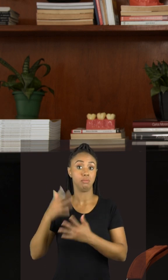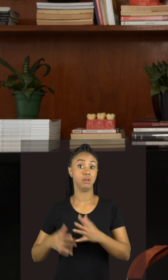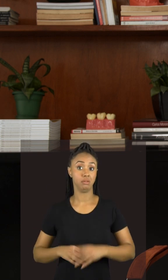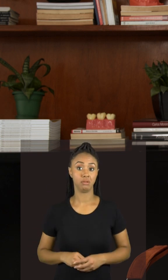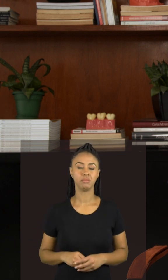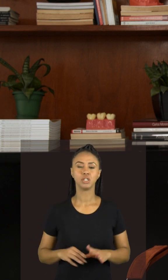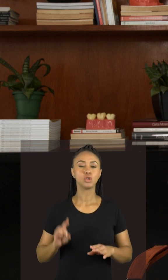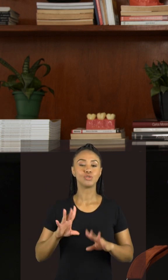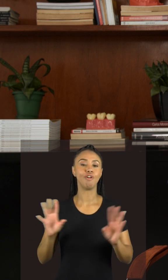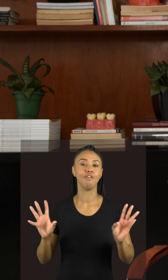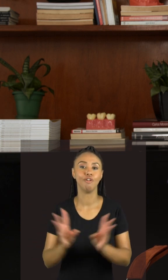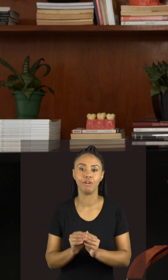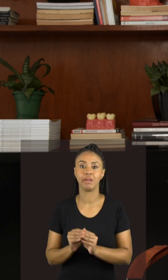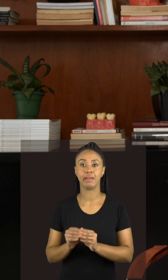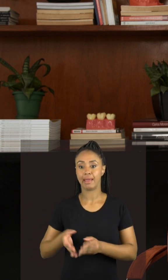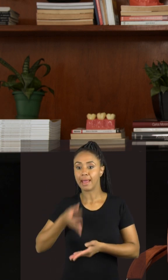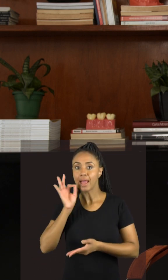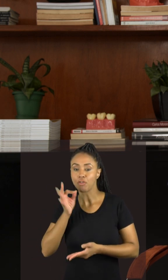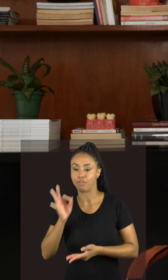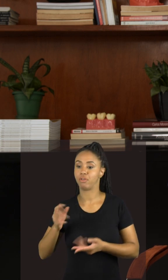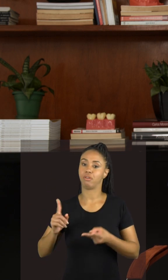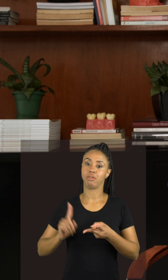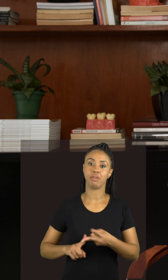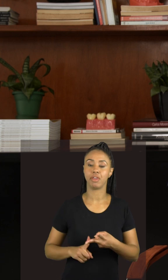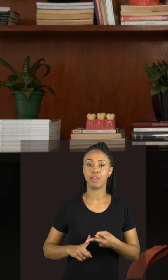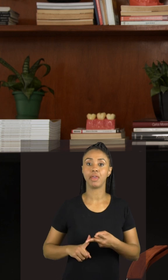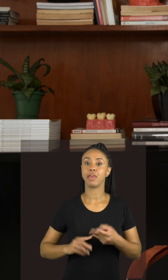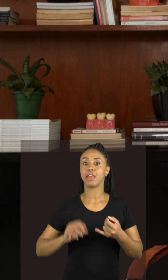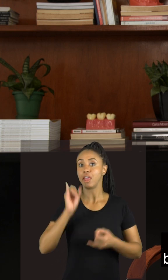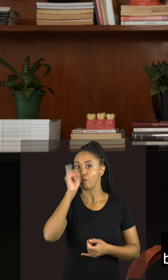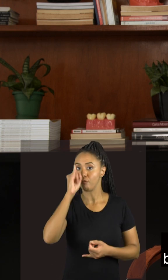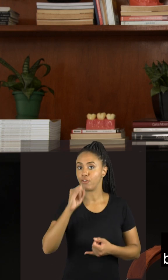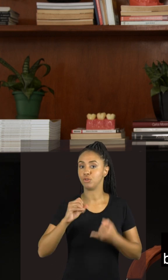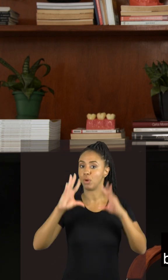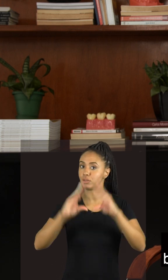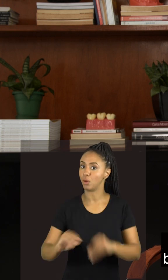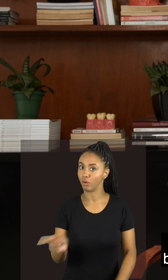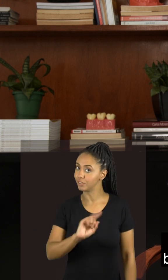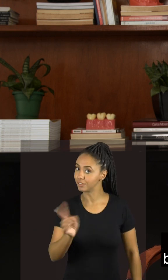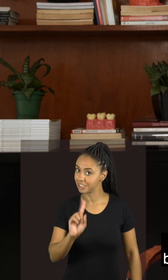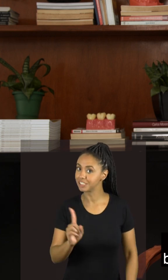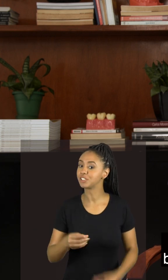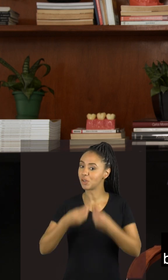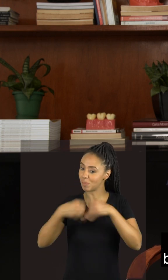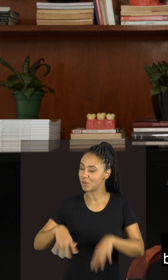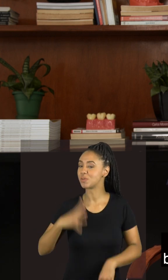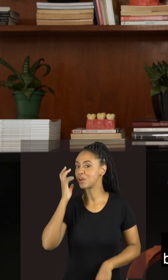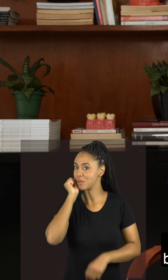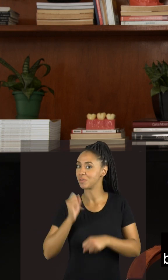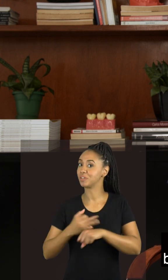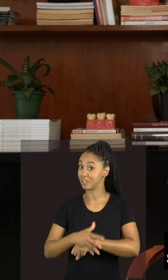Tá bom? Então, só para resumir, nada de cafeína e nada de feijoada à noite, porque elas prejudicam bastante o nosso som no